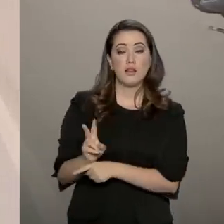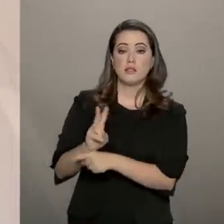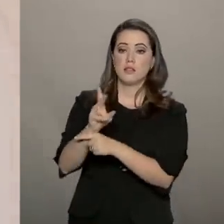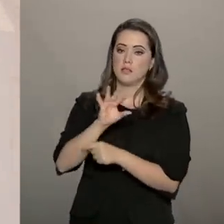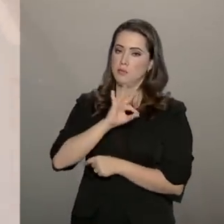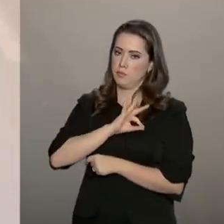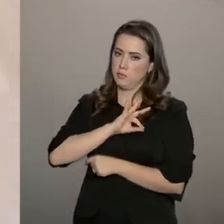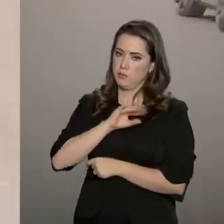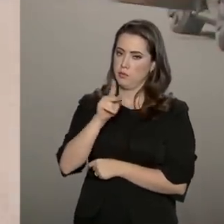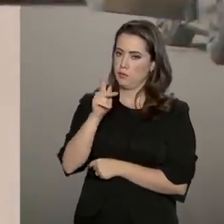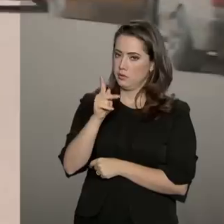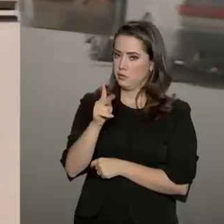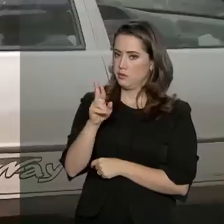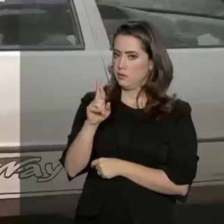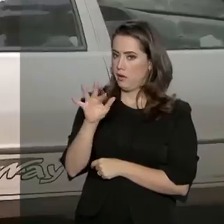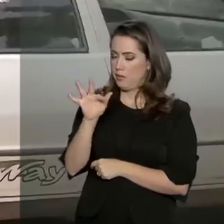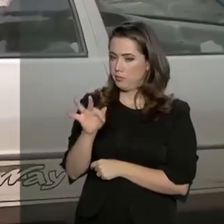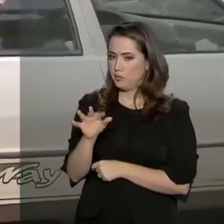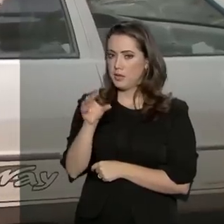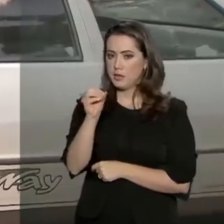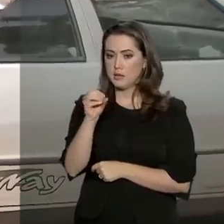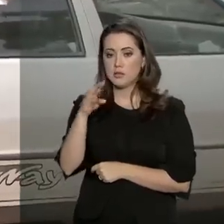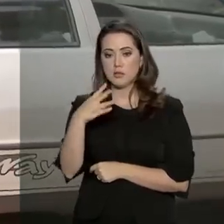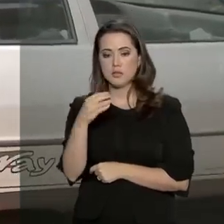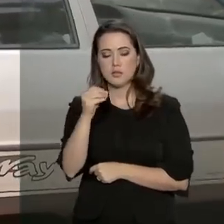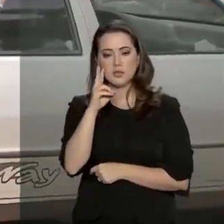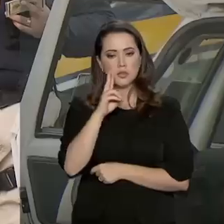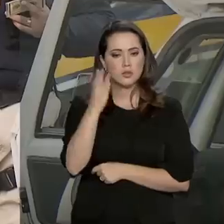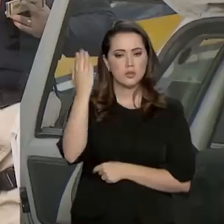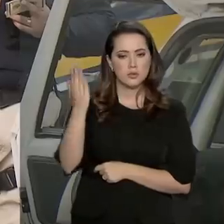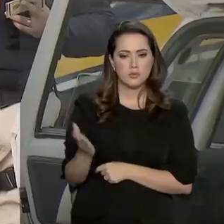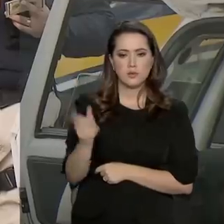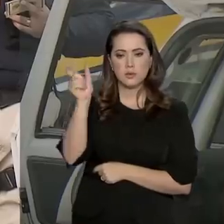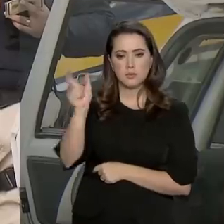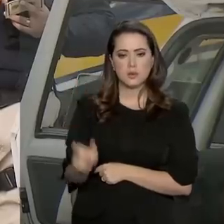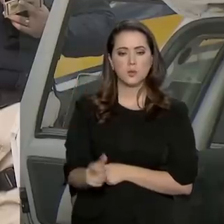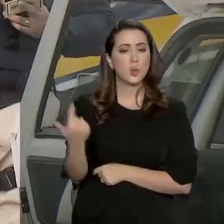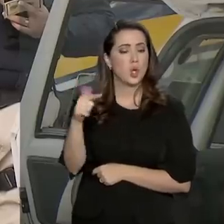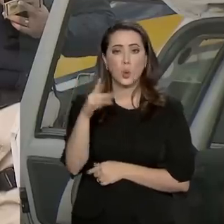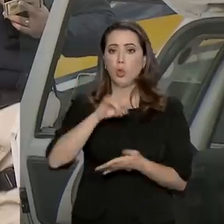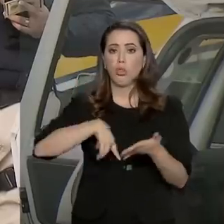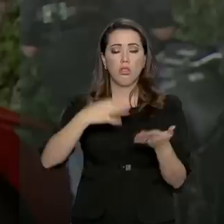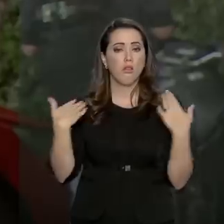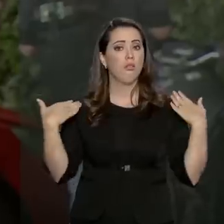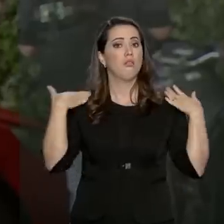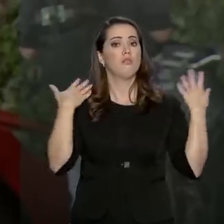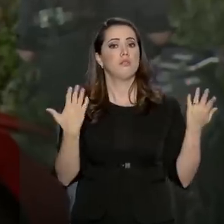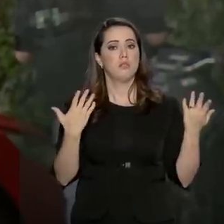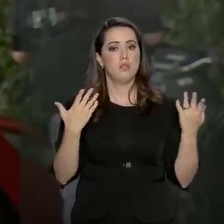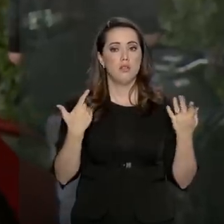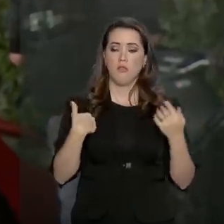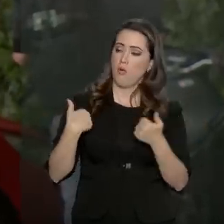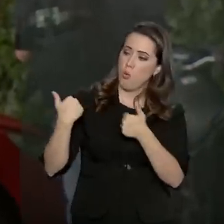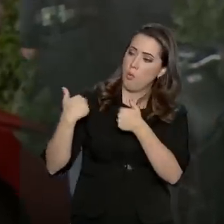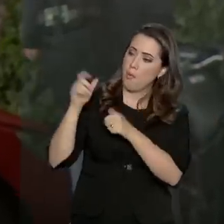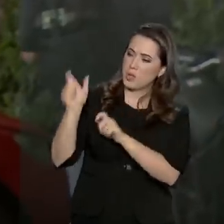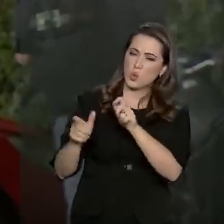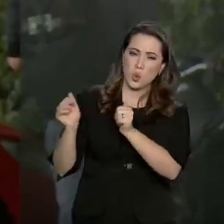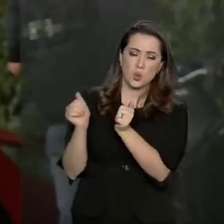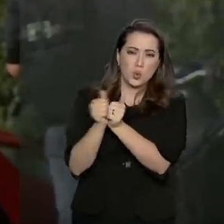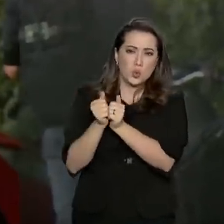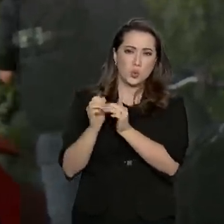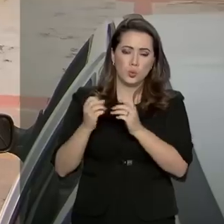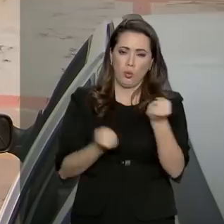PRF na BR-040, nossa equipe registrou este motorista sem carteira, fazendo transporte